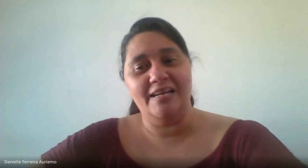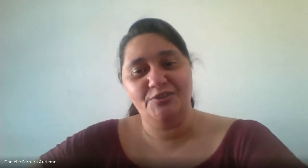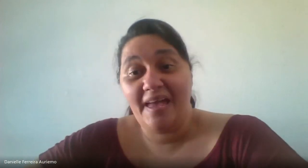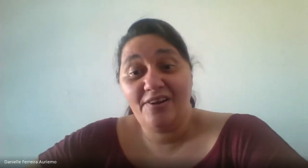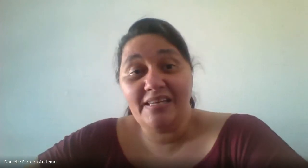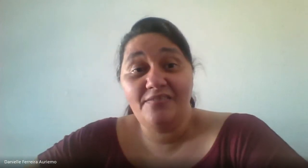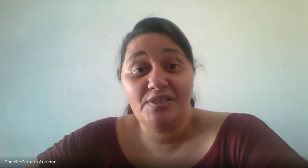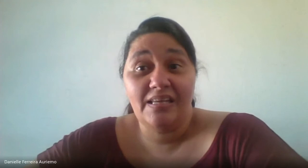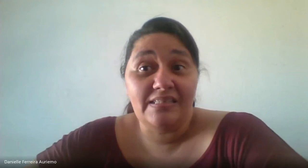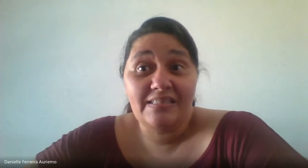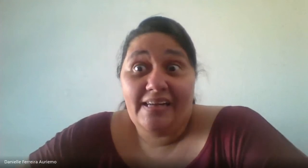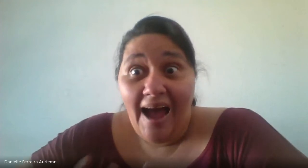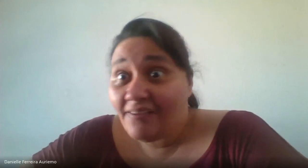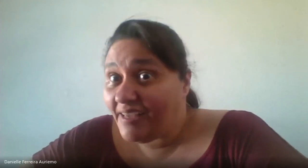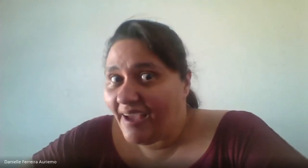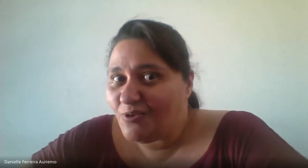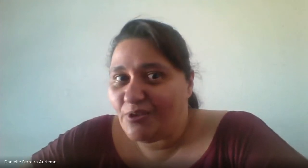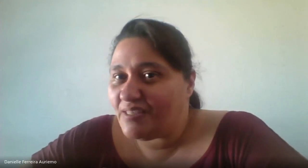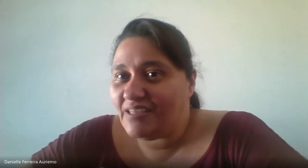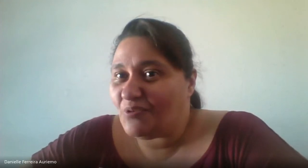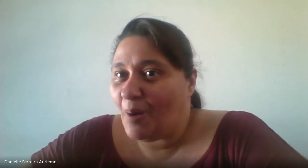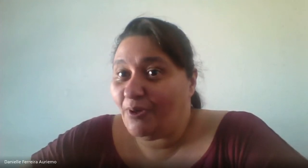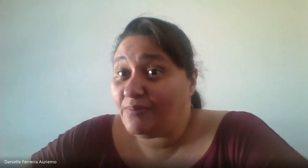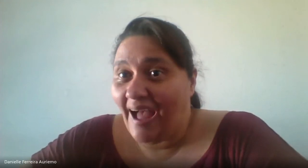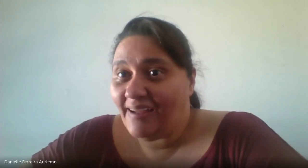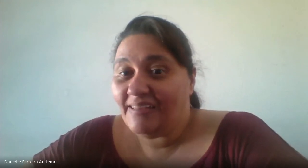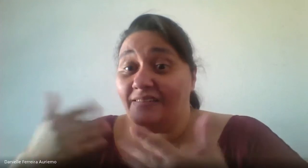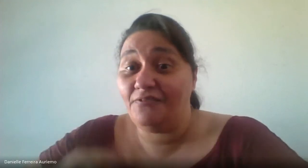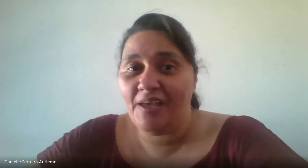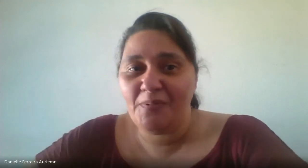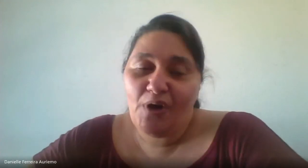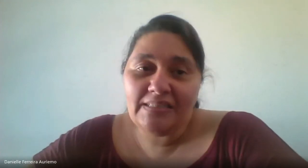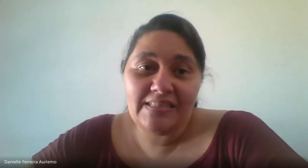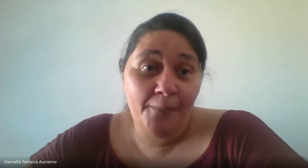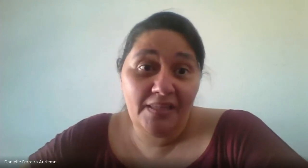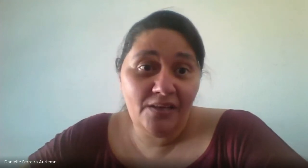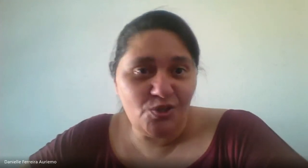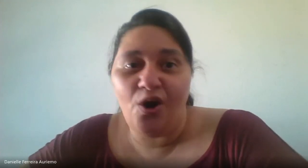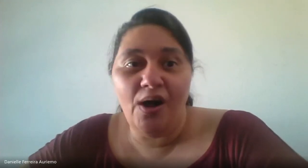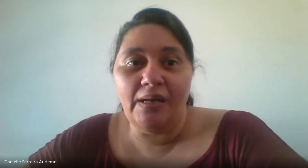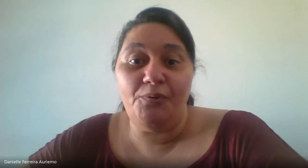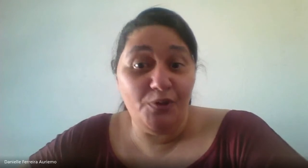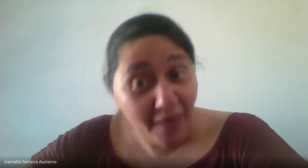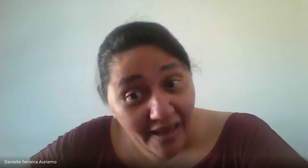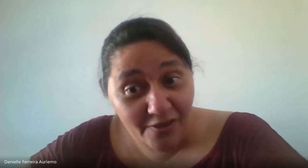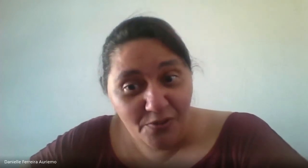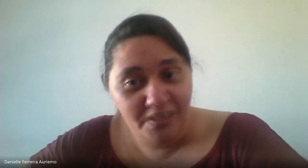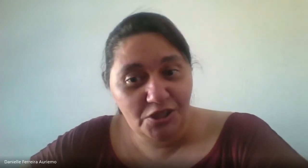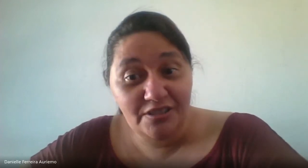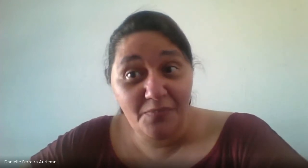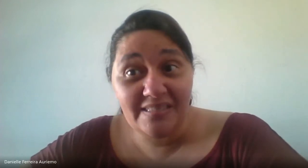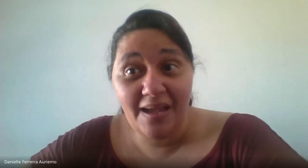dificuldade Espero aí que vocês Gravem aí o que vocês vão aprontar E enviem para o WhatsApp da escola Para o e